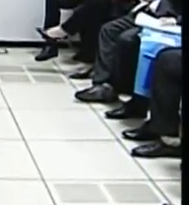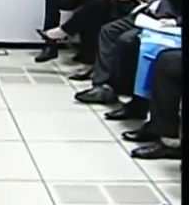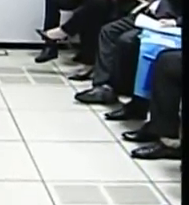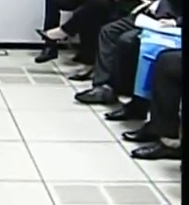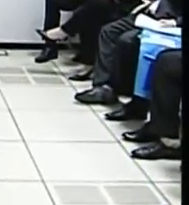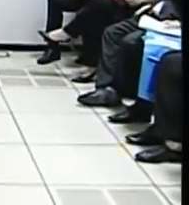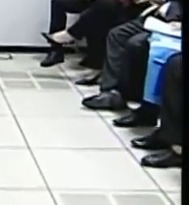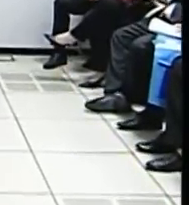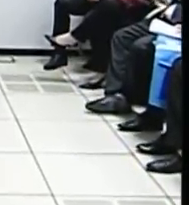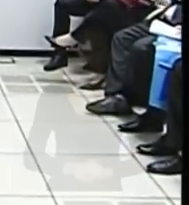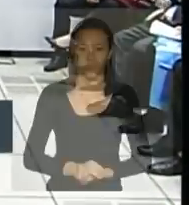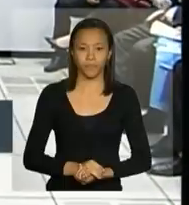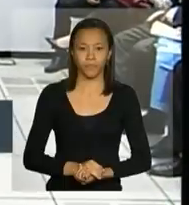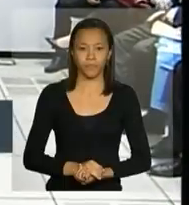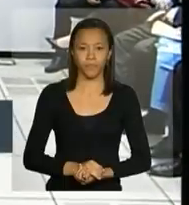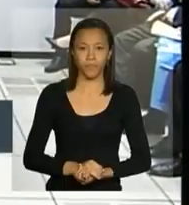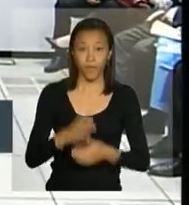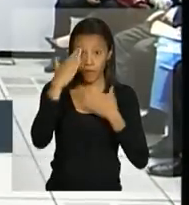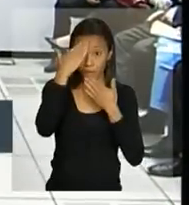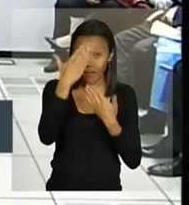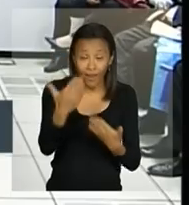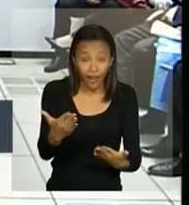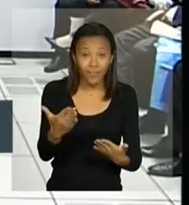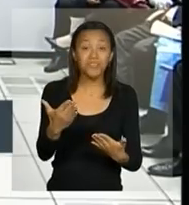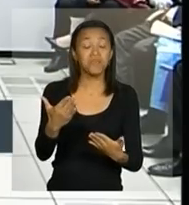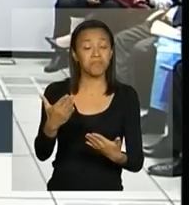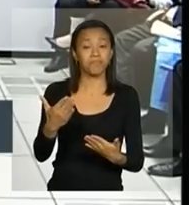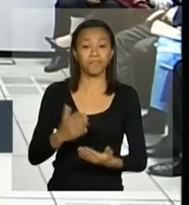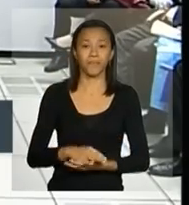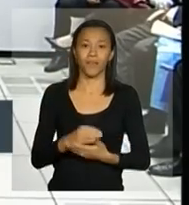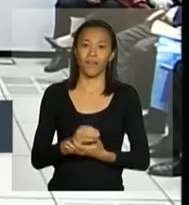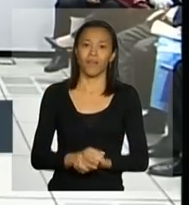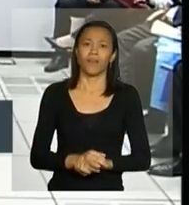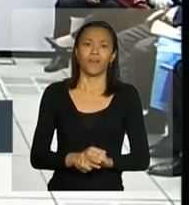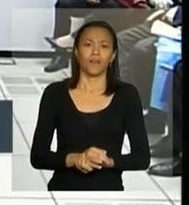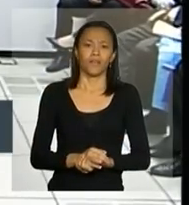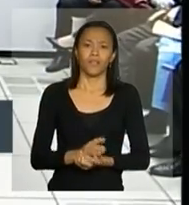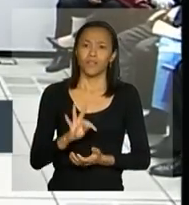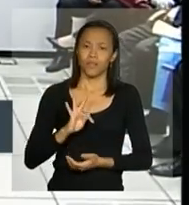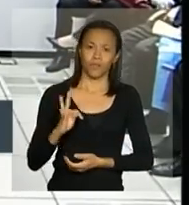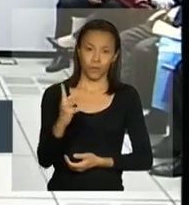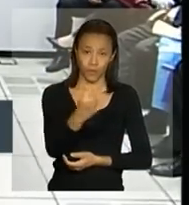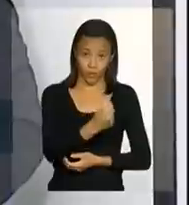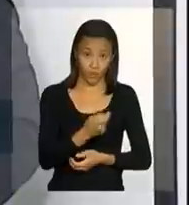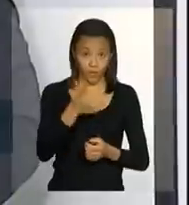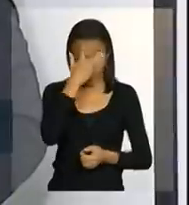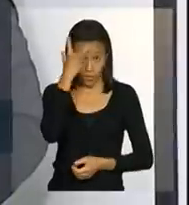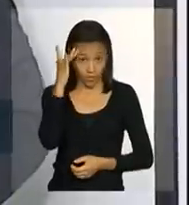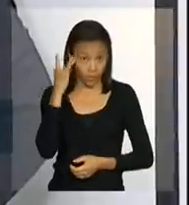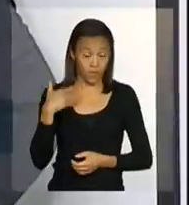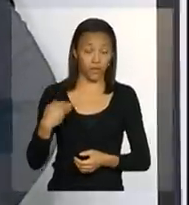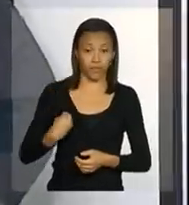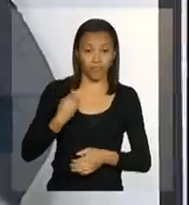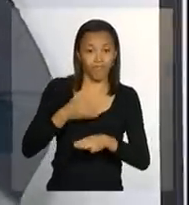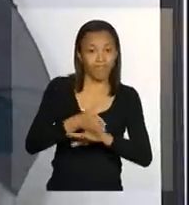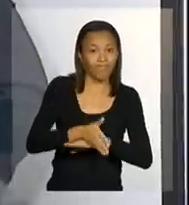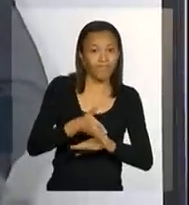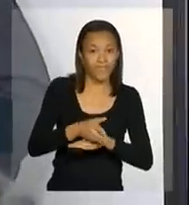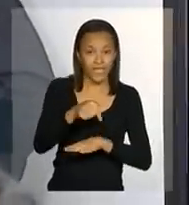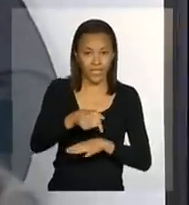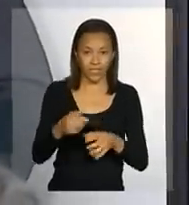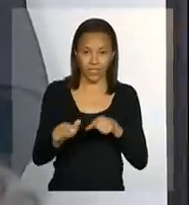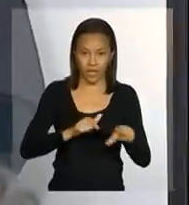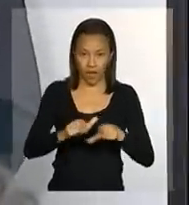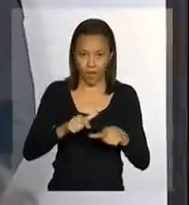Obrigado. Nós combinamos essas apresentações onde todos que participam desse trabalho